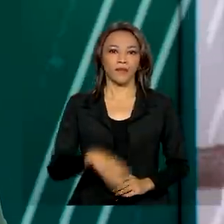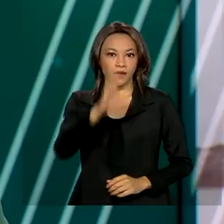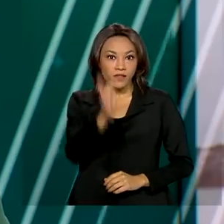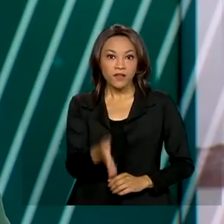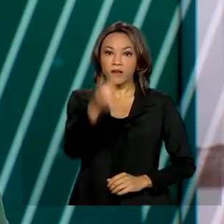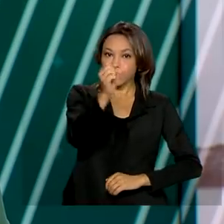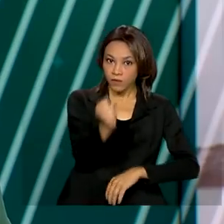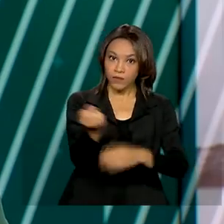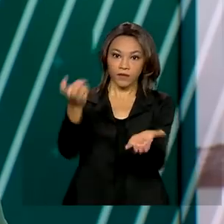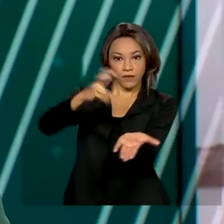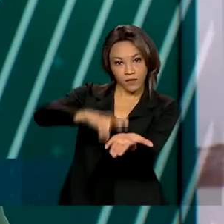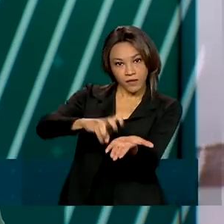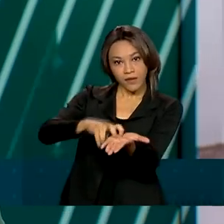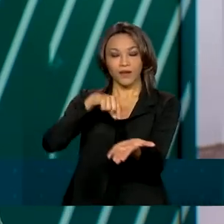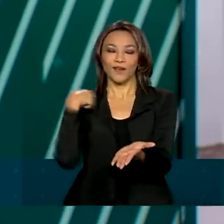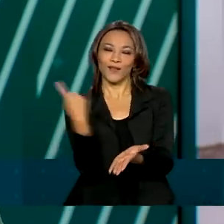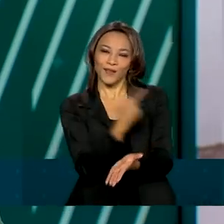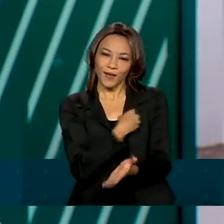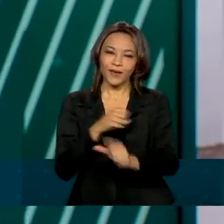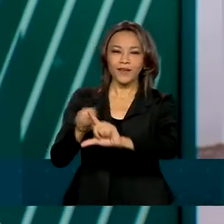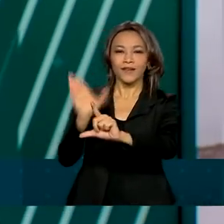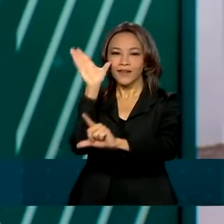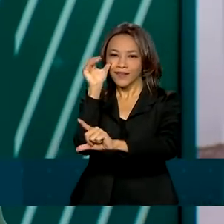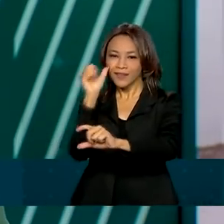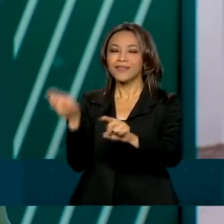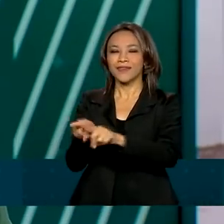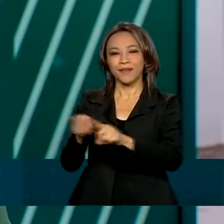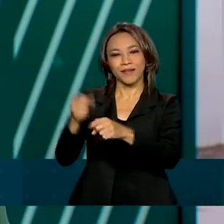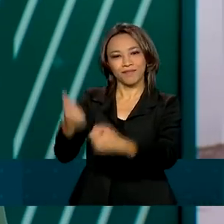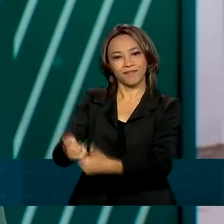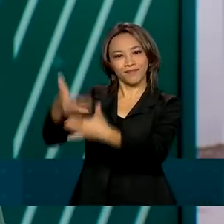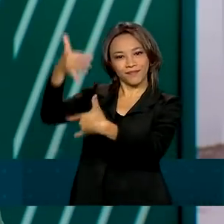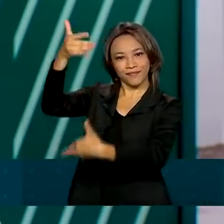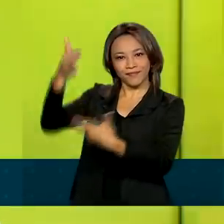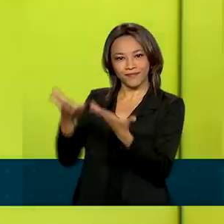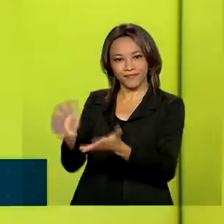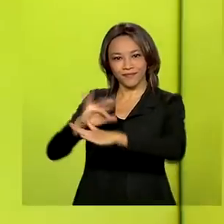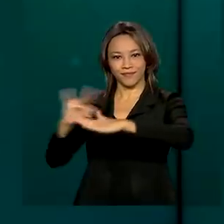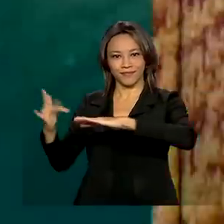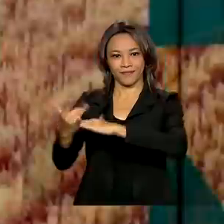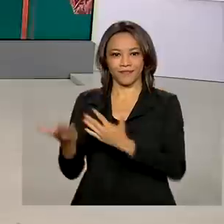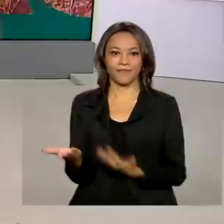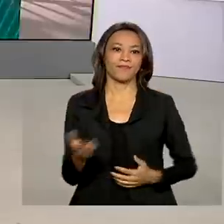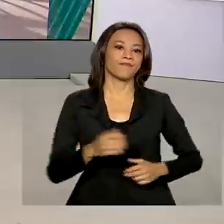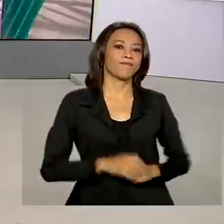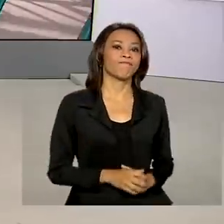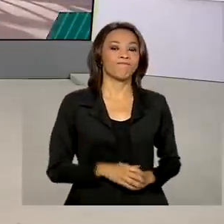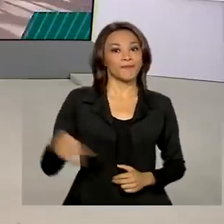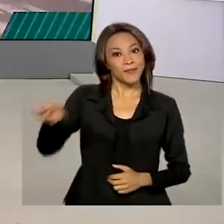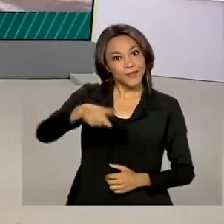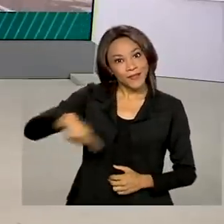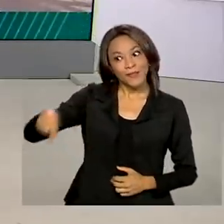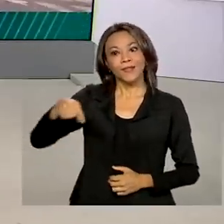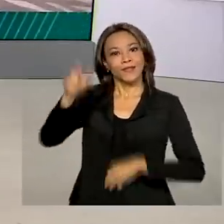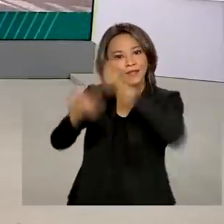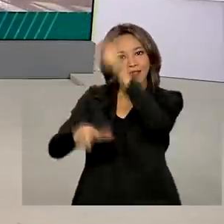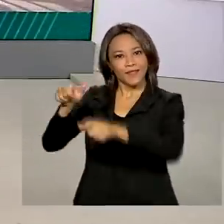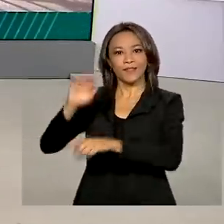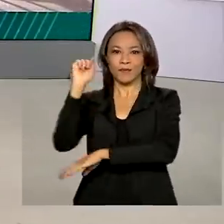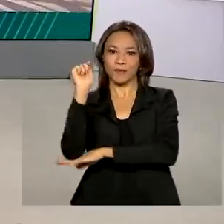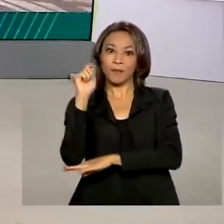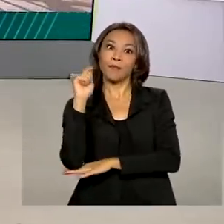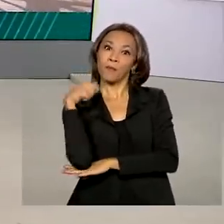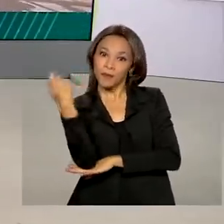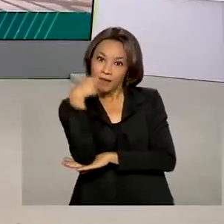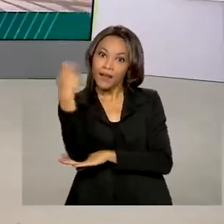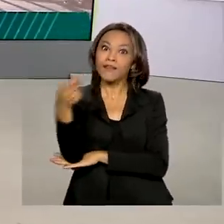São oito horas da manhã e nós estamos ao vivo também pelas redes sociais. Os gaúchos vão receber hoje